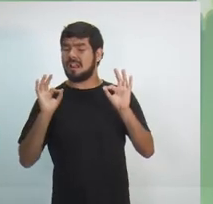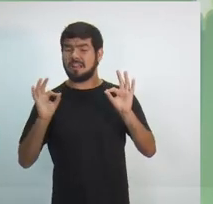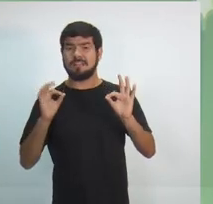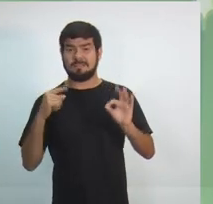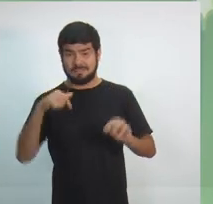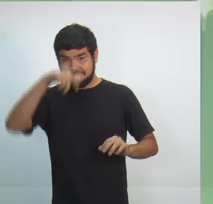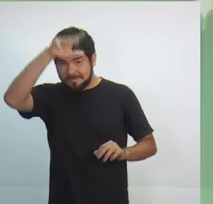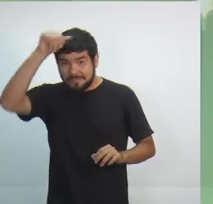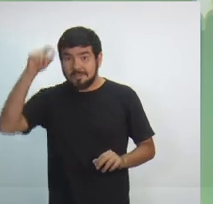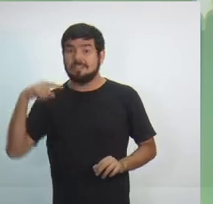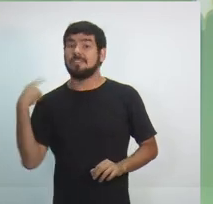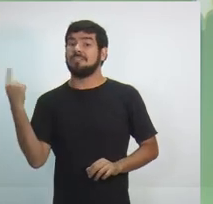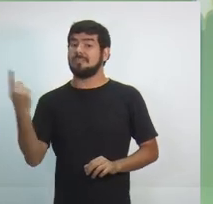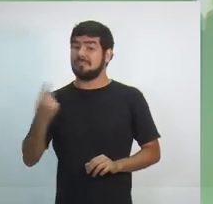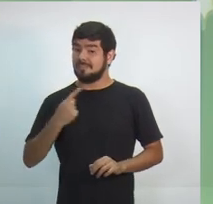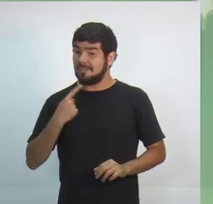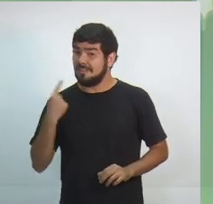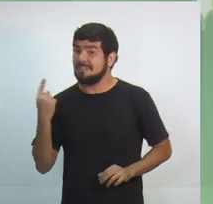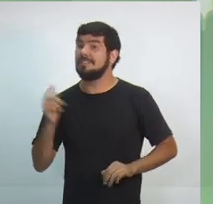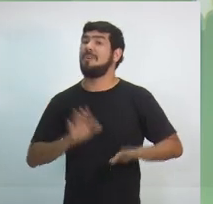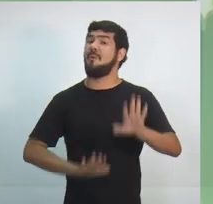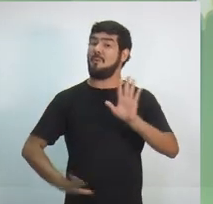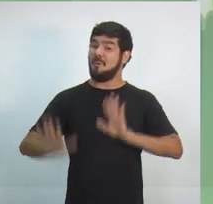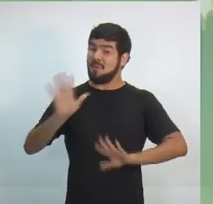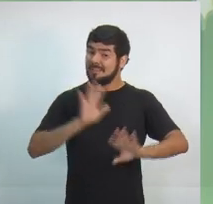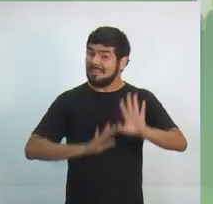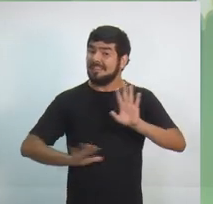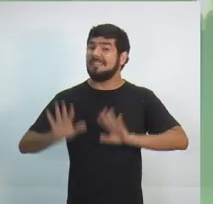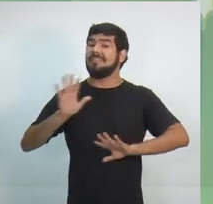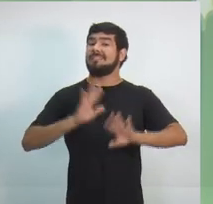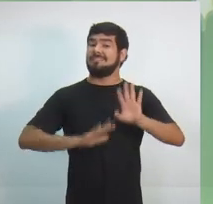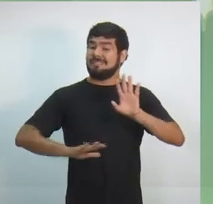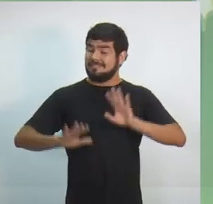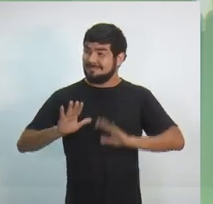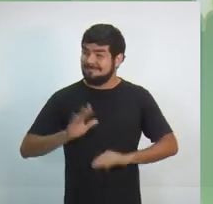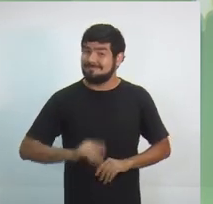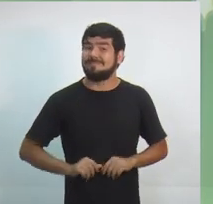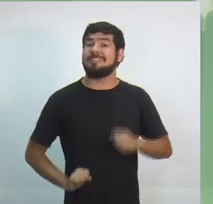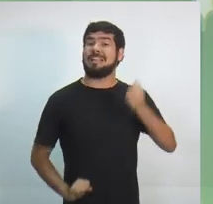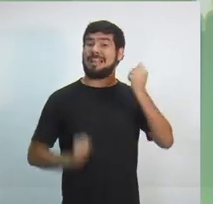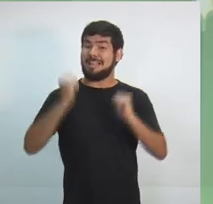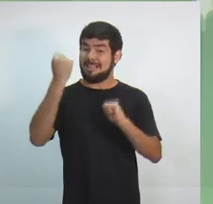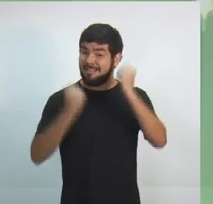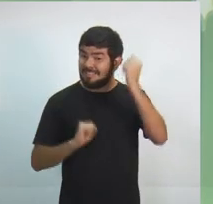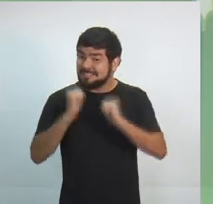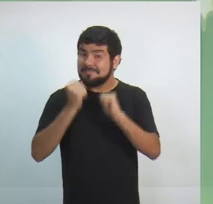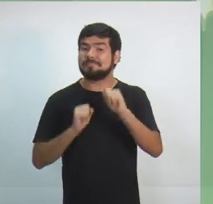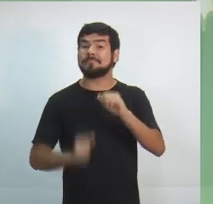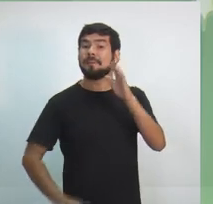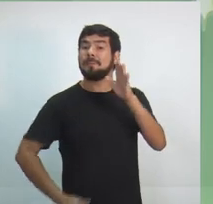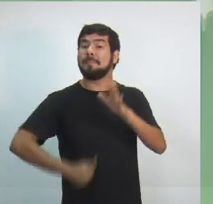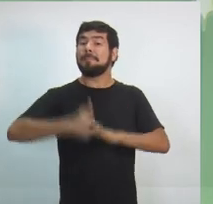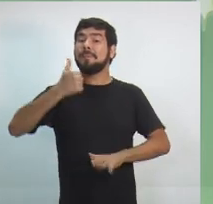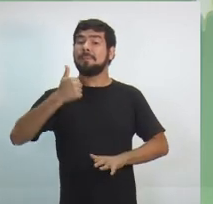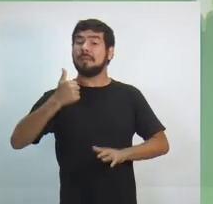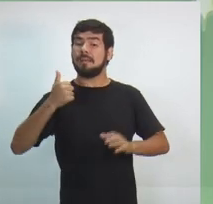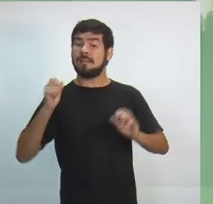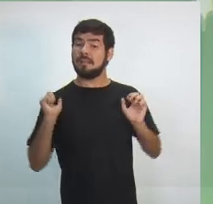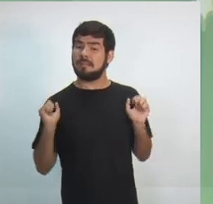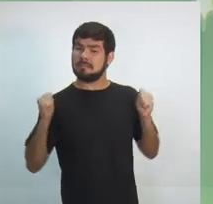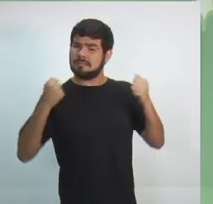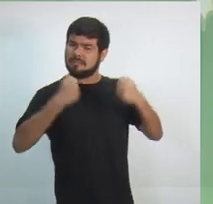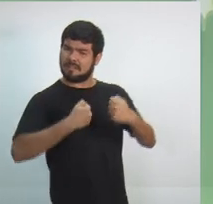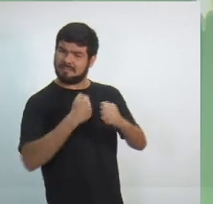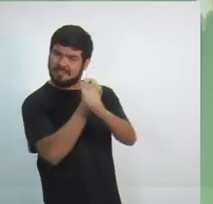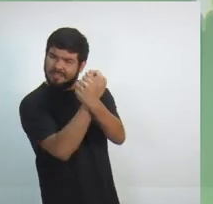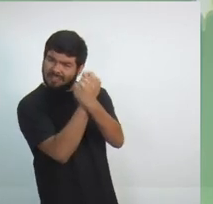vivendo uma ameaça grande em cima da Zona Franca de Manaus. Primeira questão é defender o